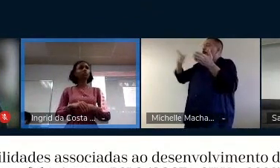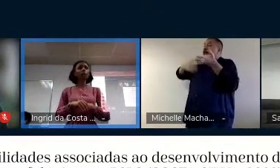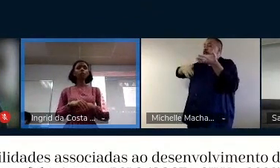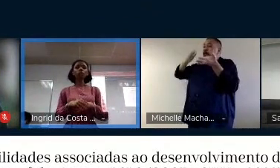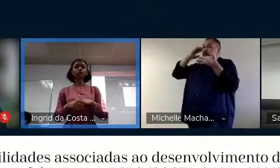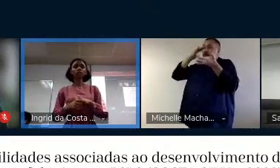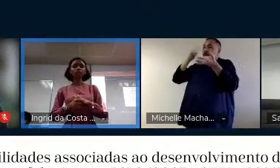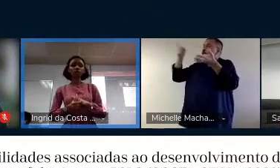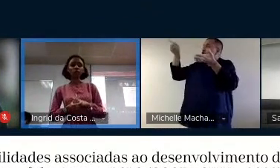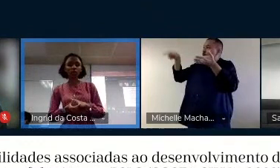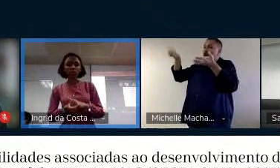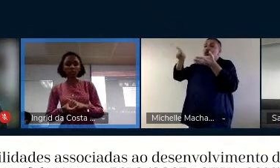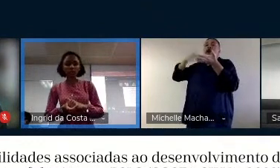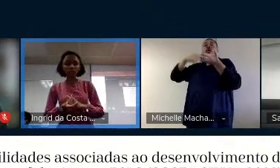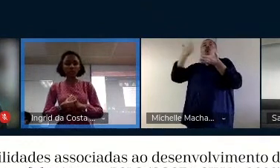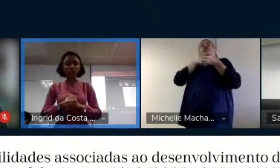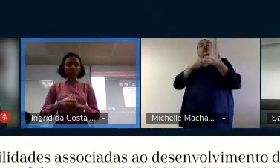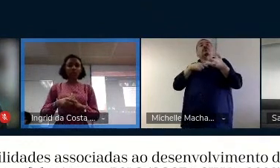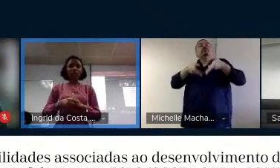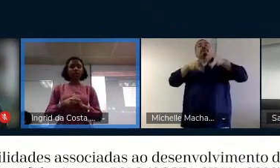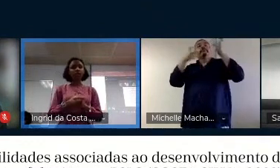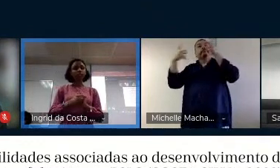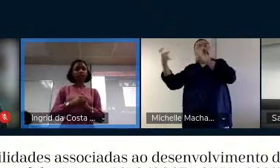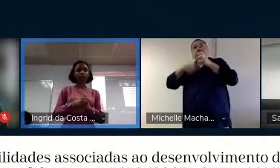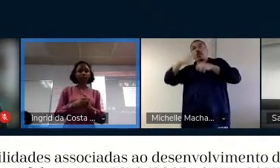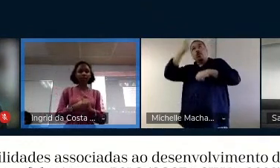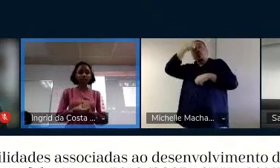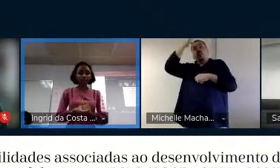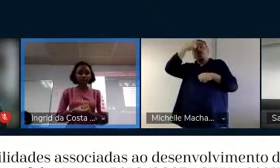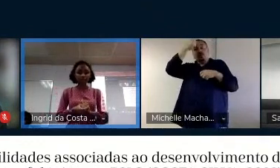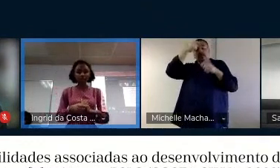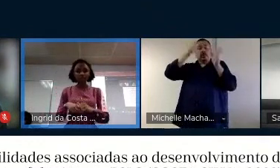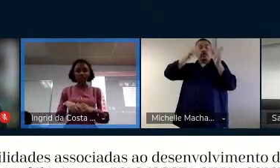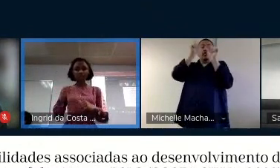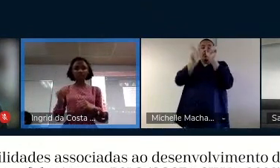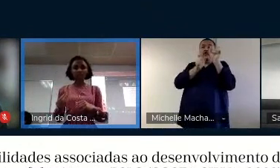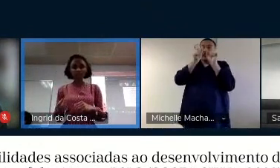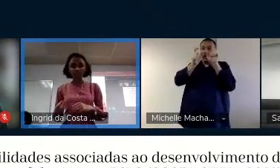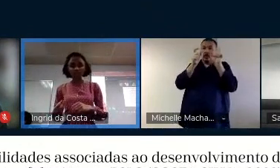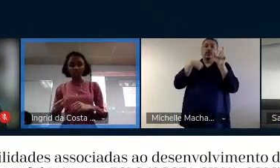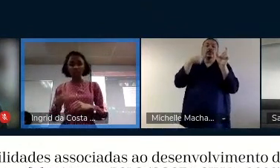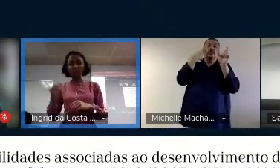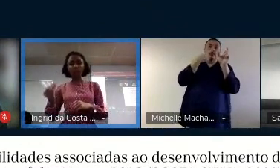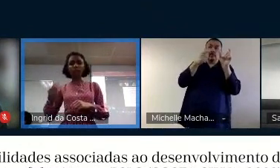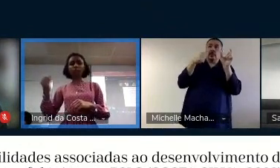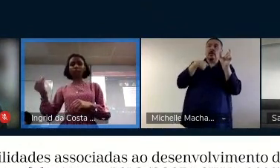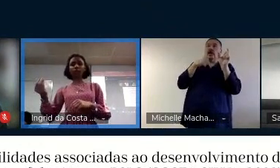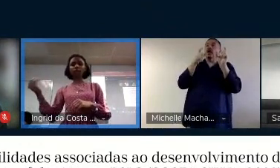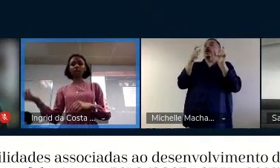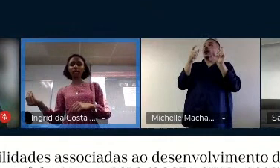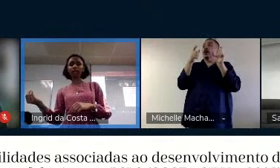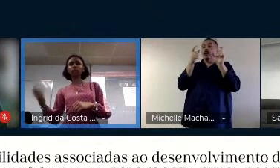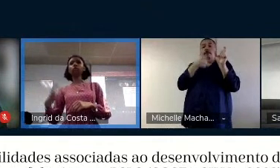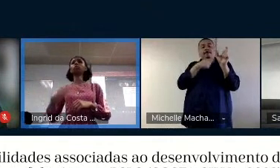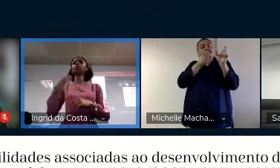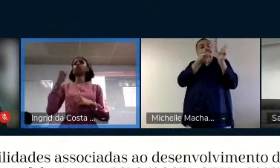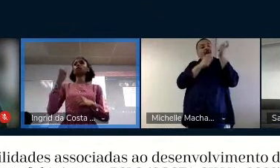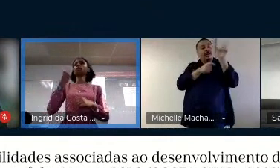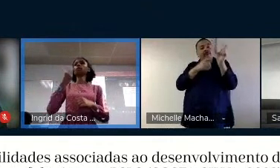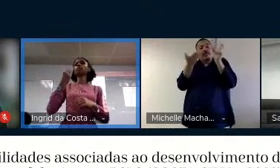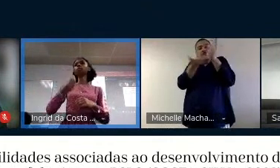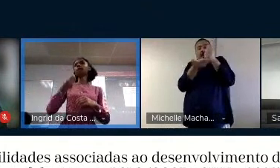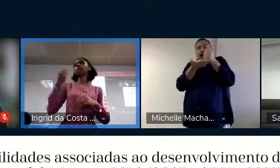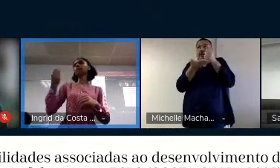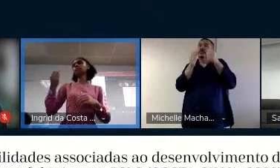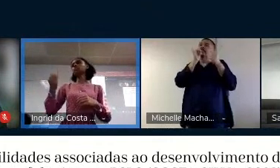associadas com a consciência morfológica. Então, identificar palavras derivadas a partir de uma palavra base. Então,